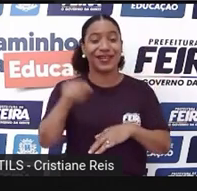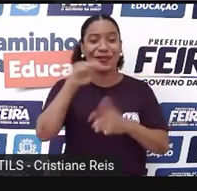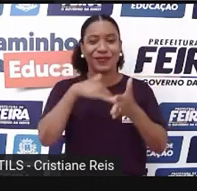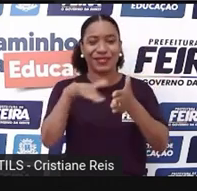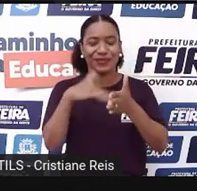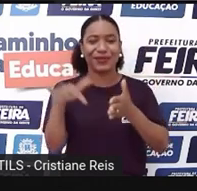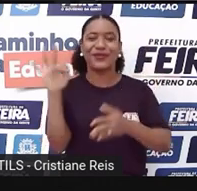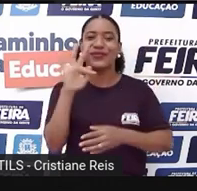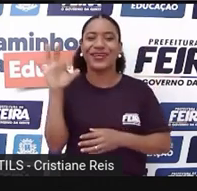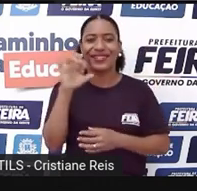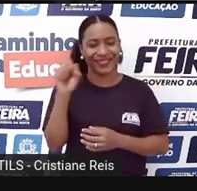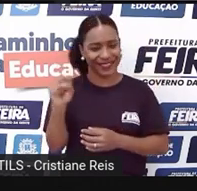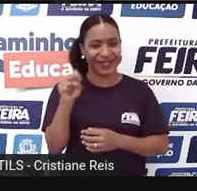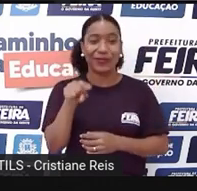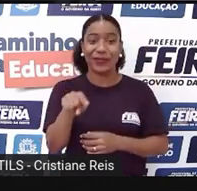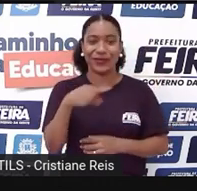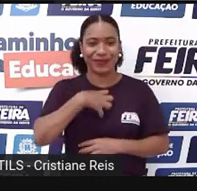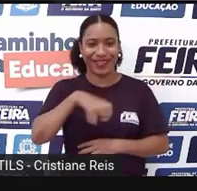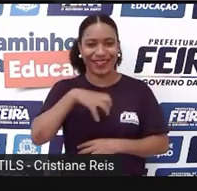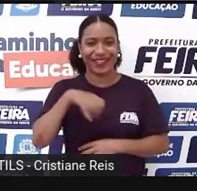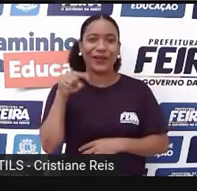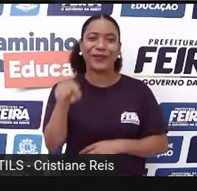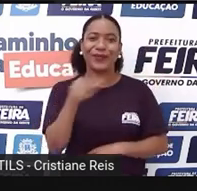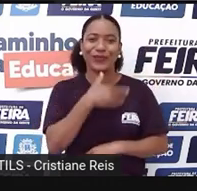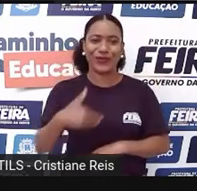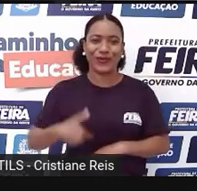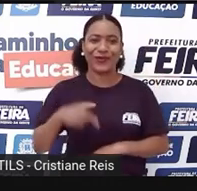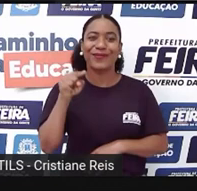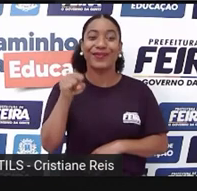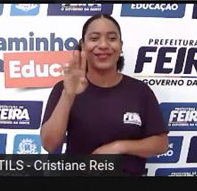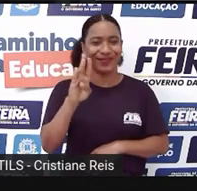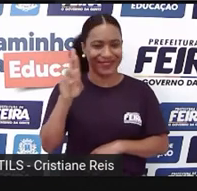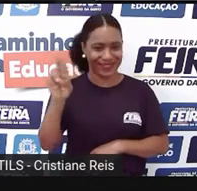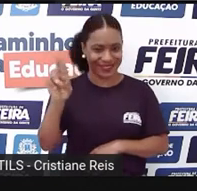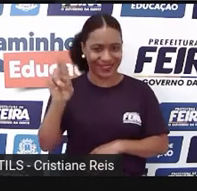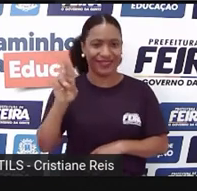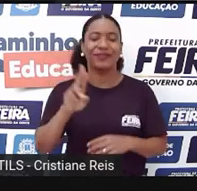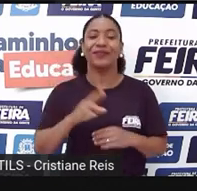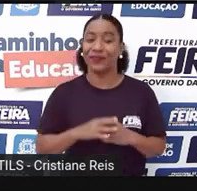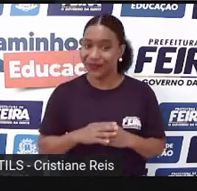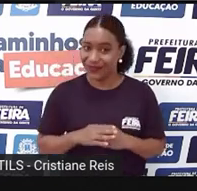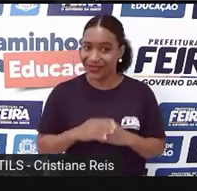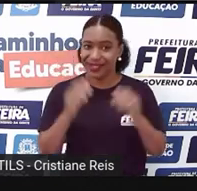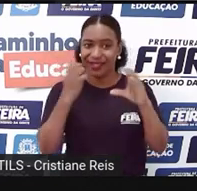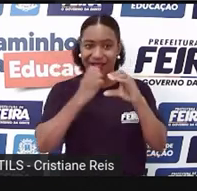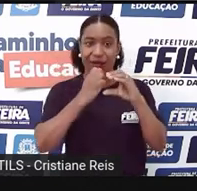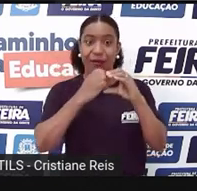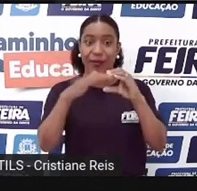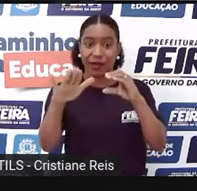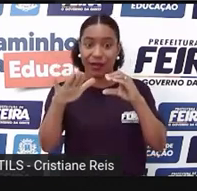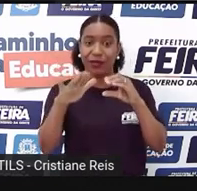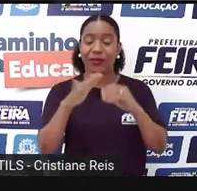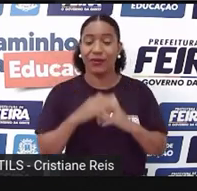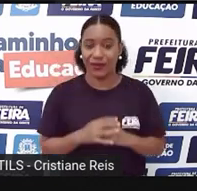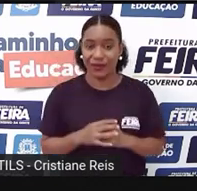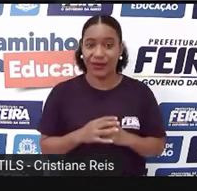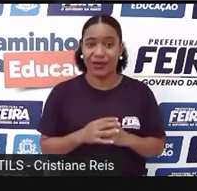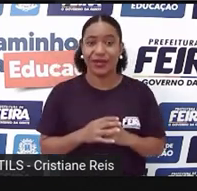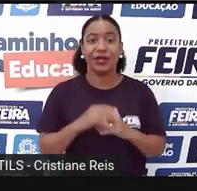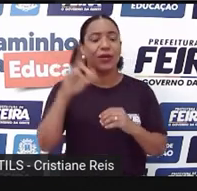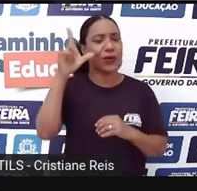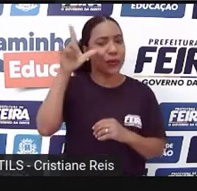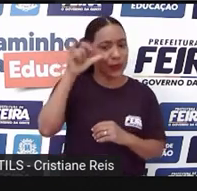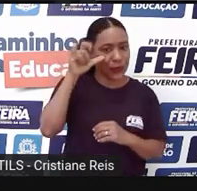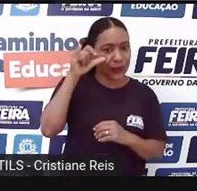.feiradesantana.ba.gov.br É o nosso e-mail E o nosso Instagram